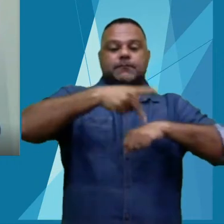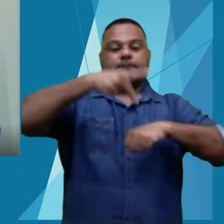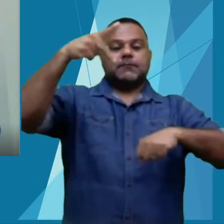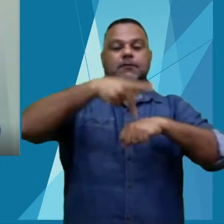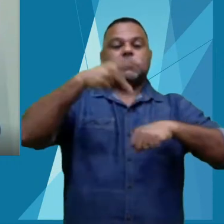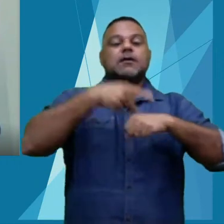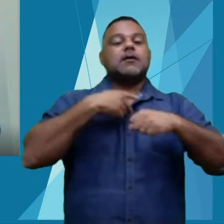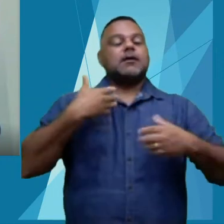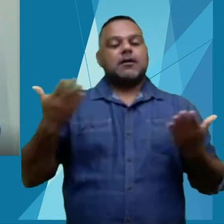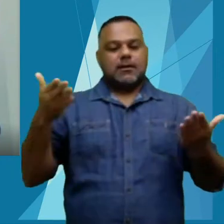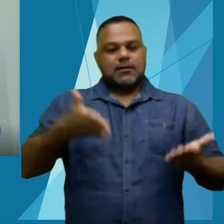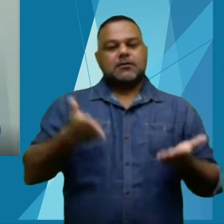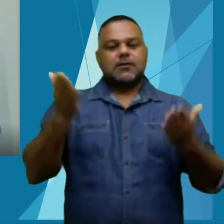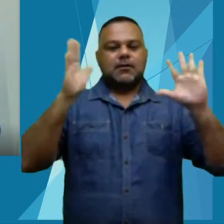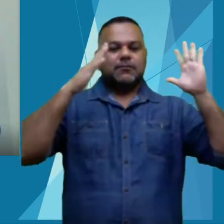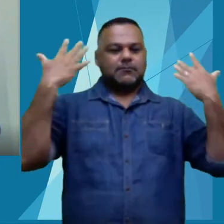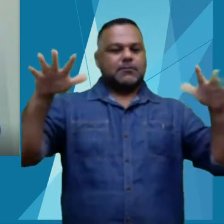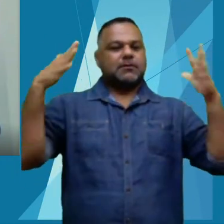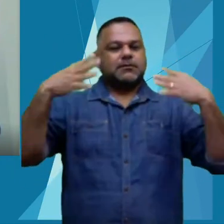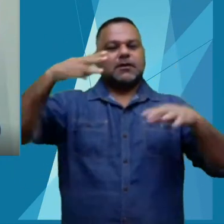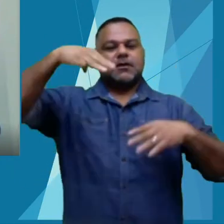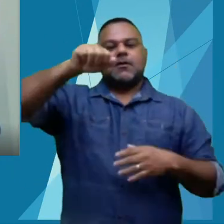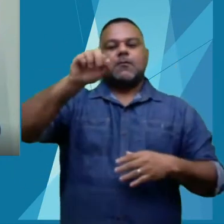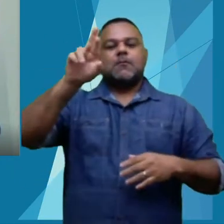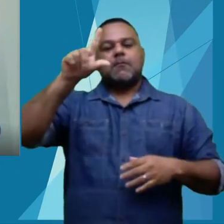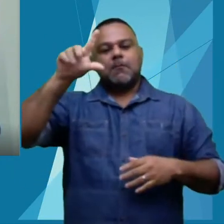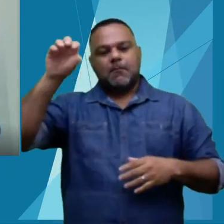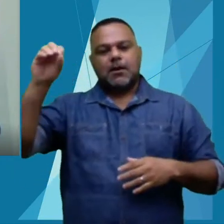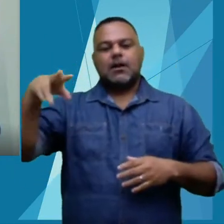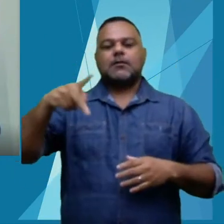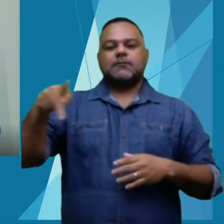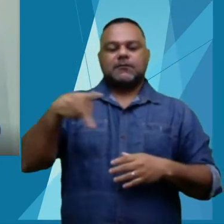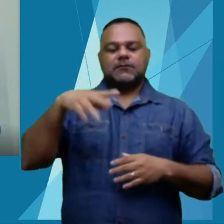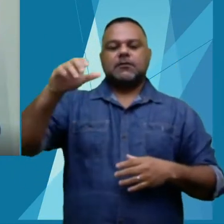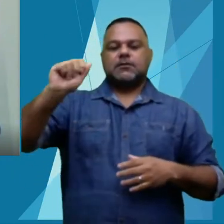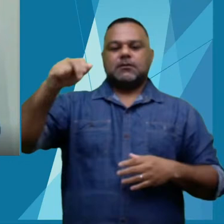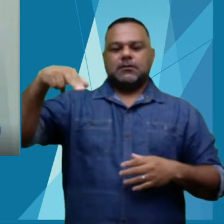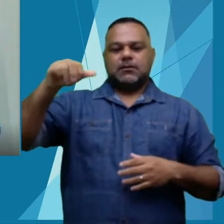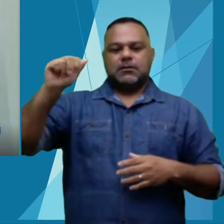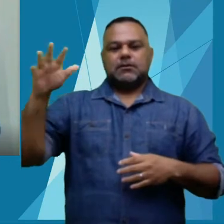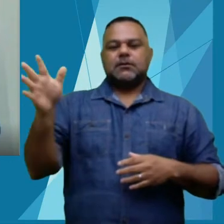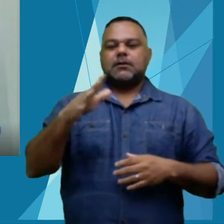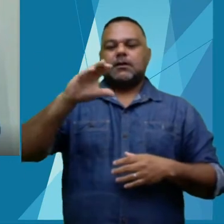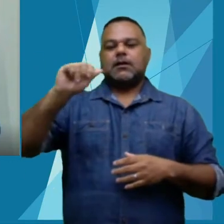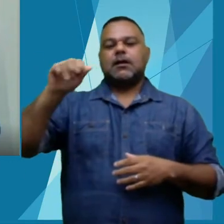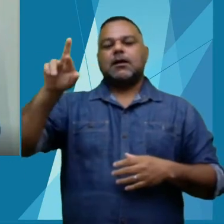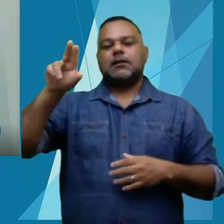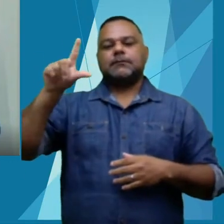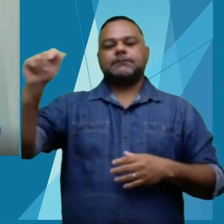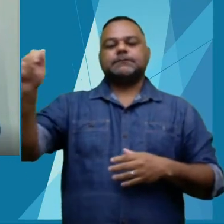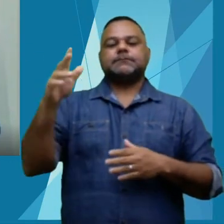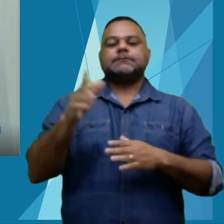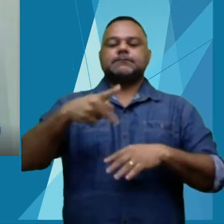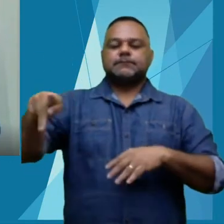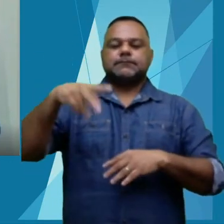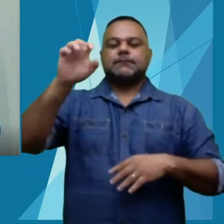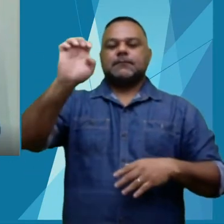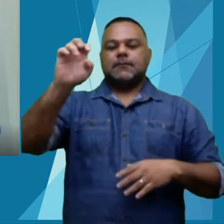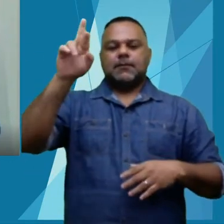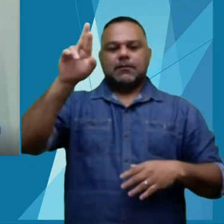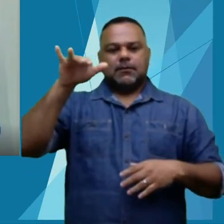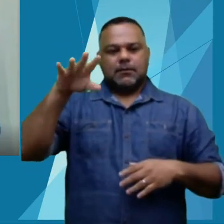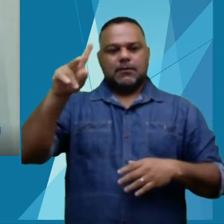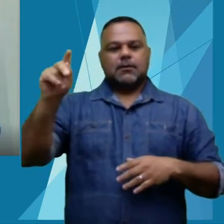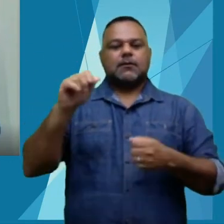parabenizo o Marlon, a Ana Carla, a Érica, pelo trabalho incrível que foi